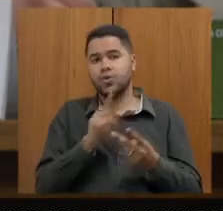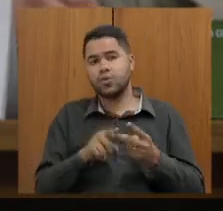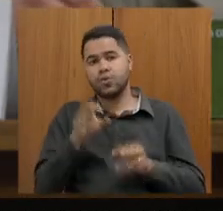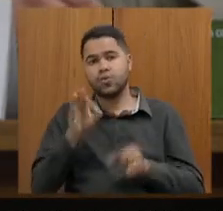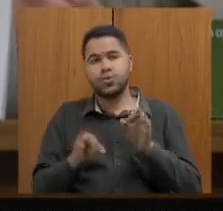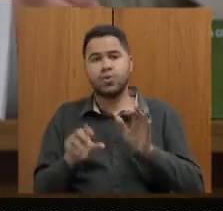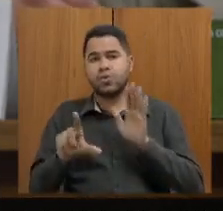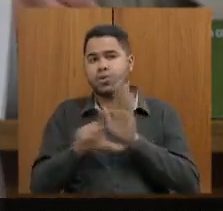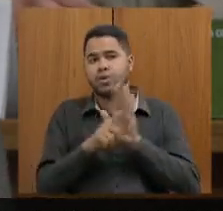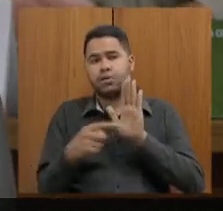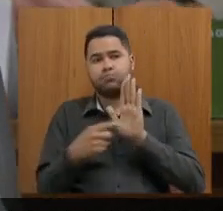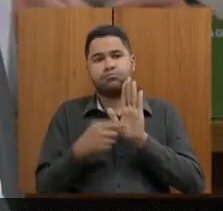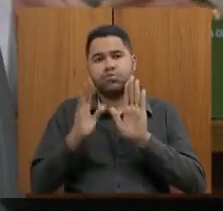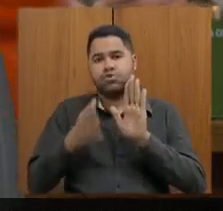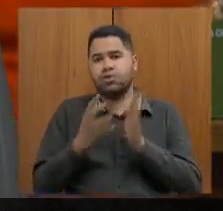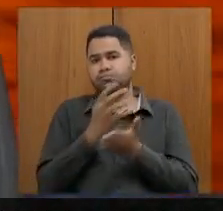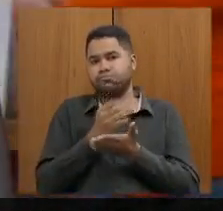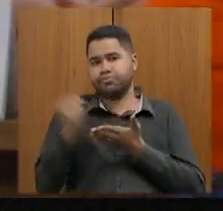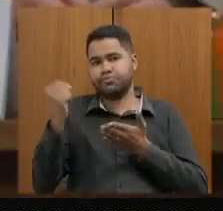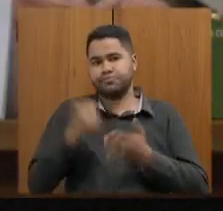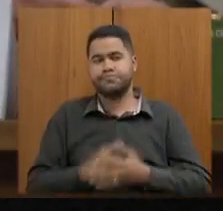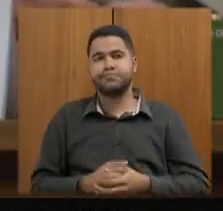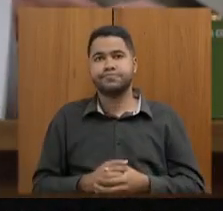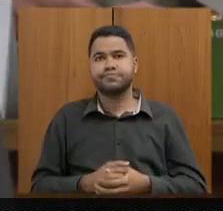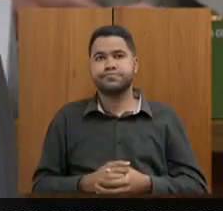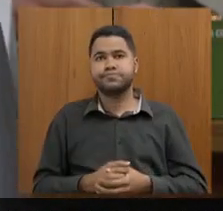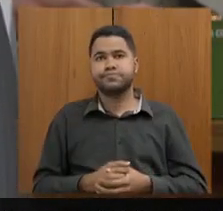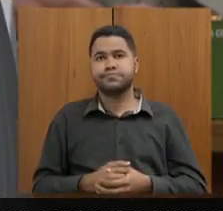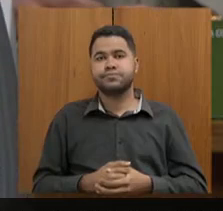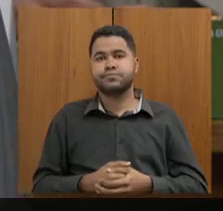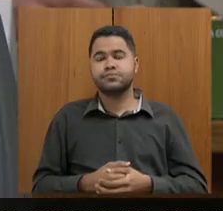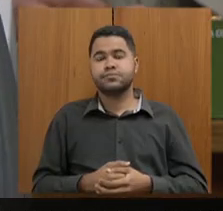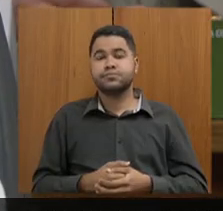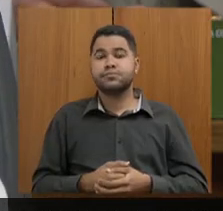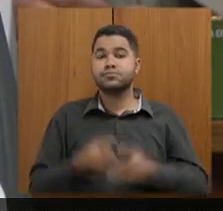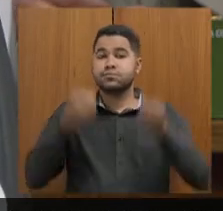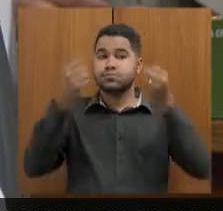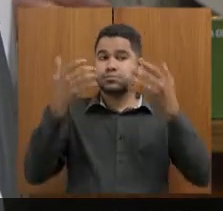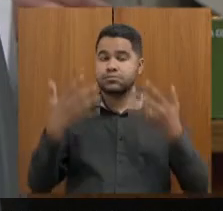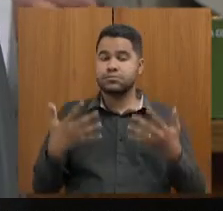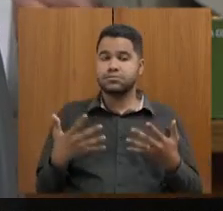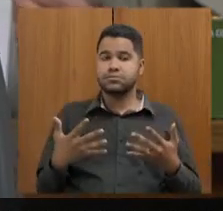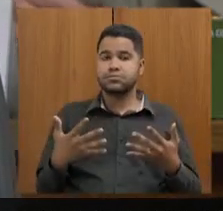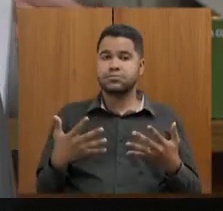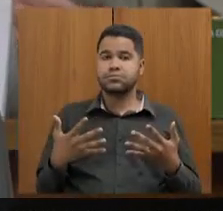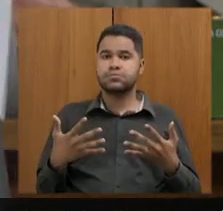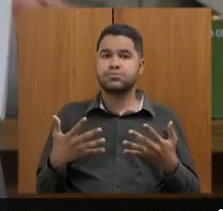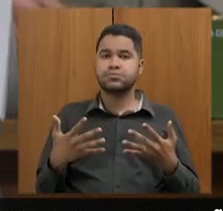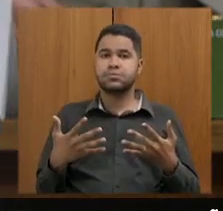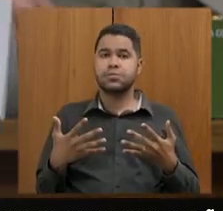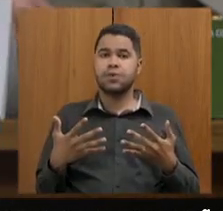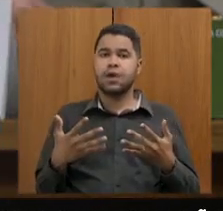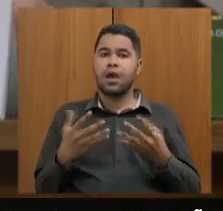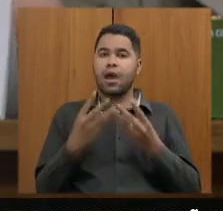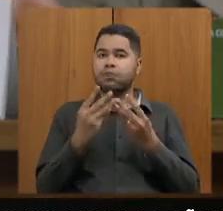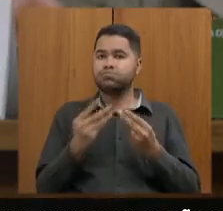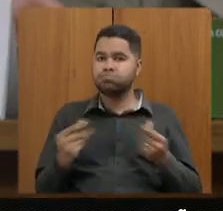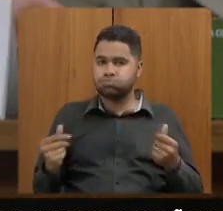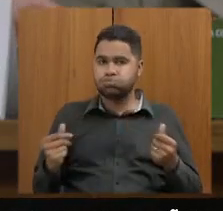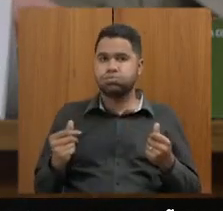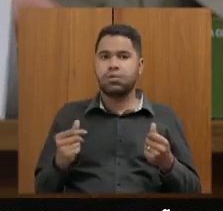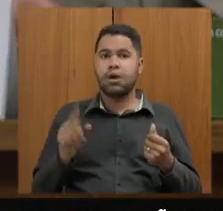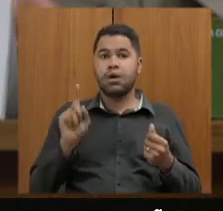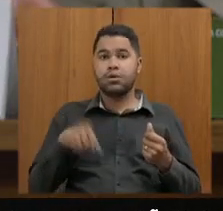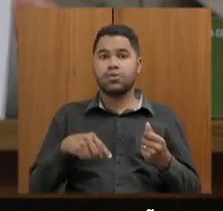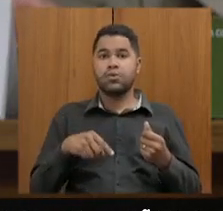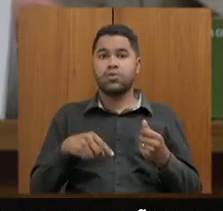leis que já estavam vencidas. No que se refere à extinção dos cargos na